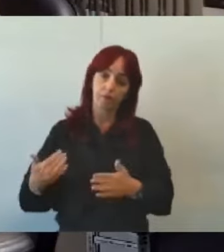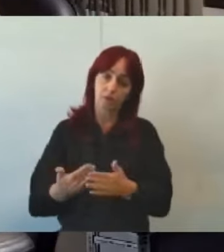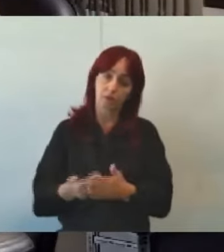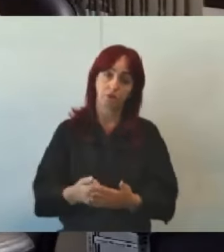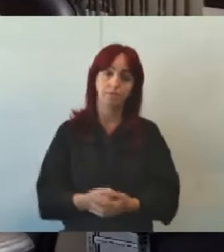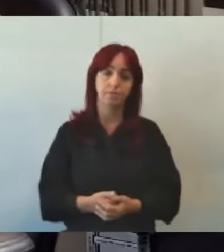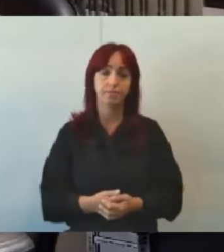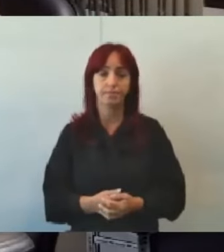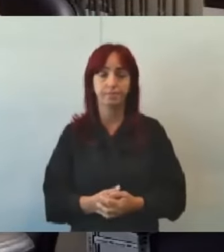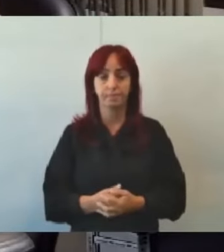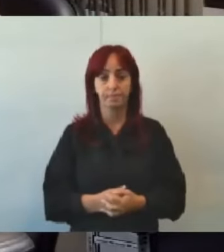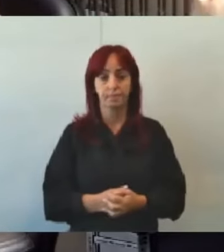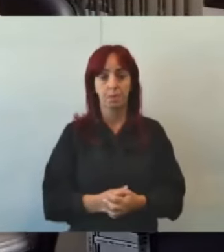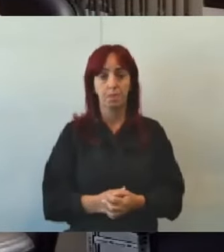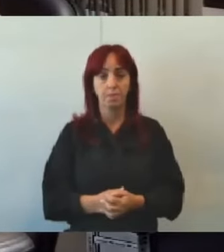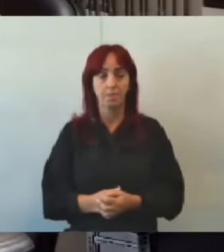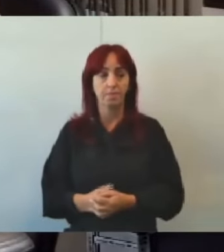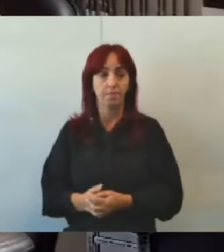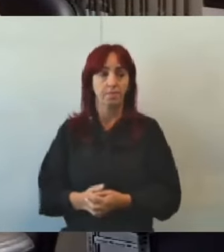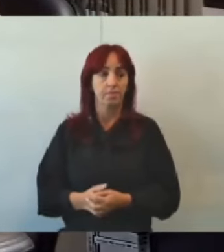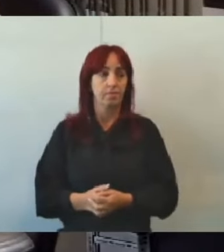passar. Pode passar.